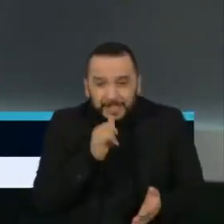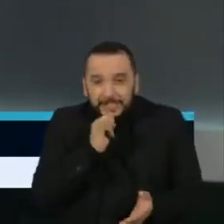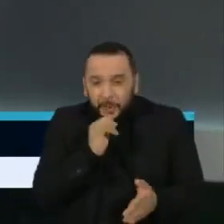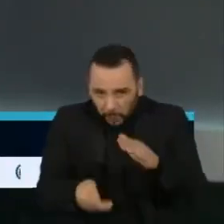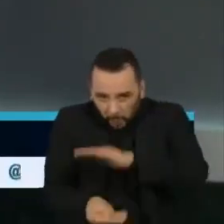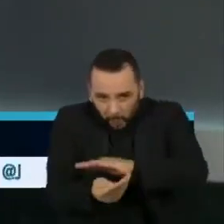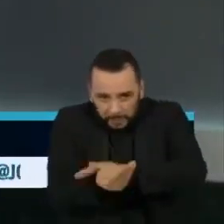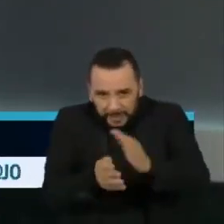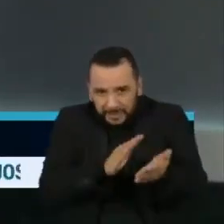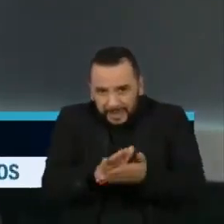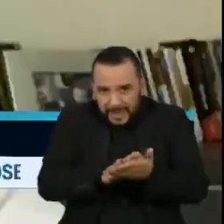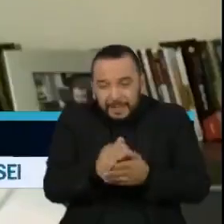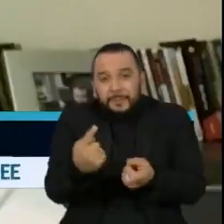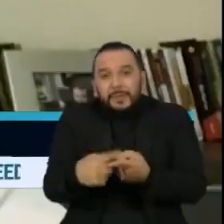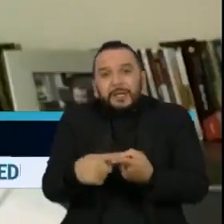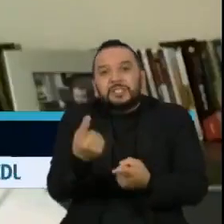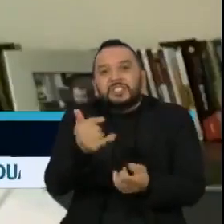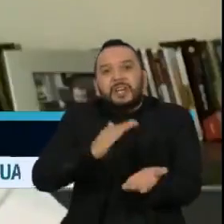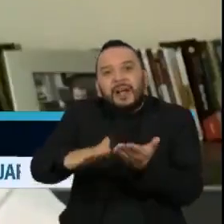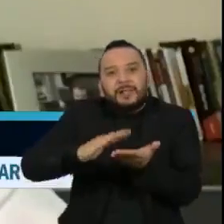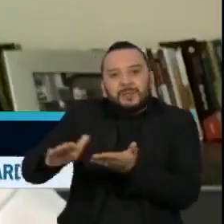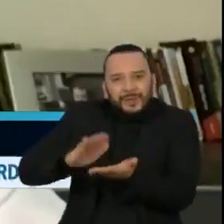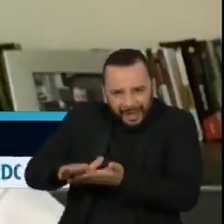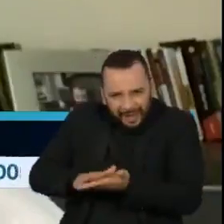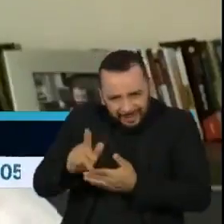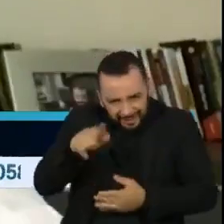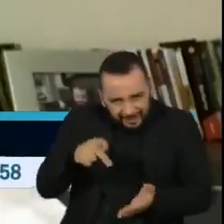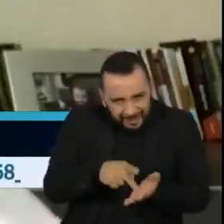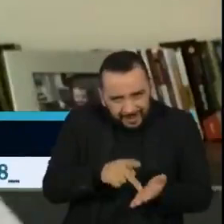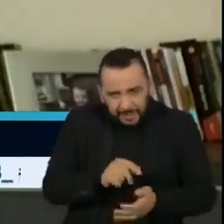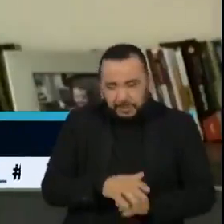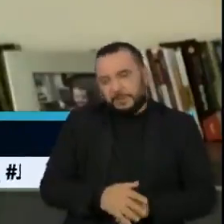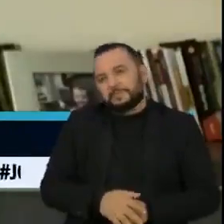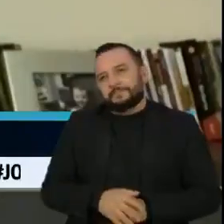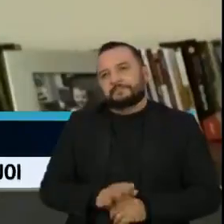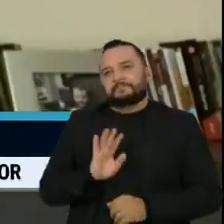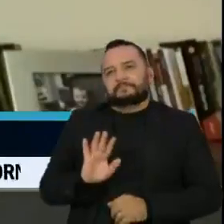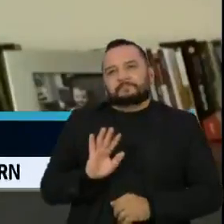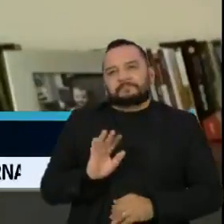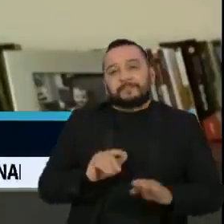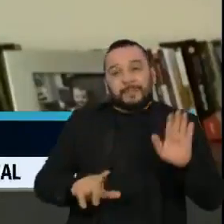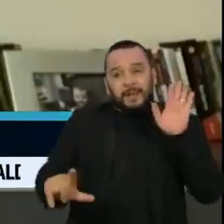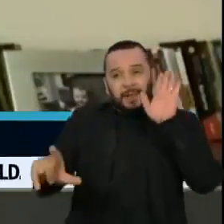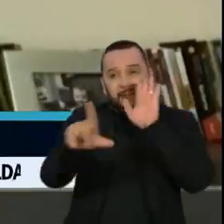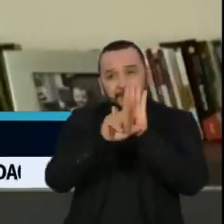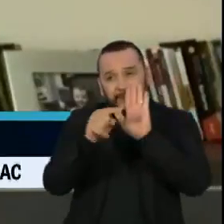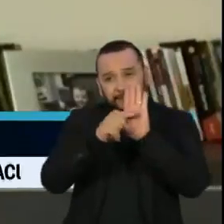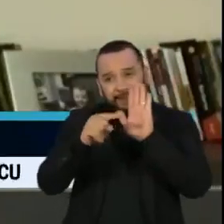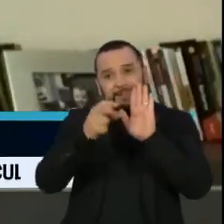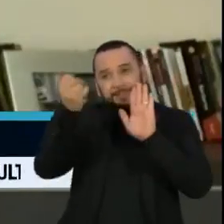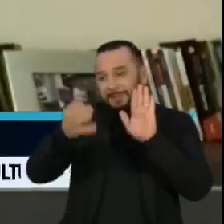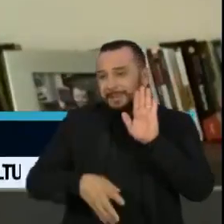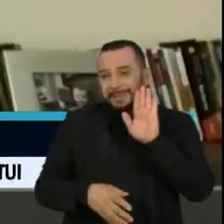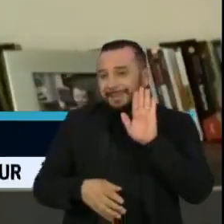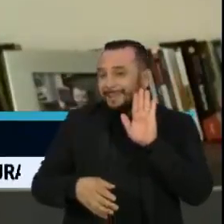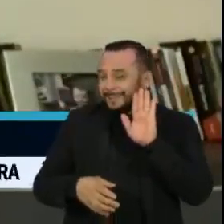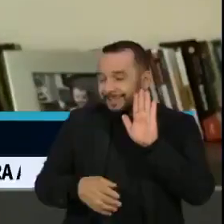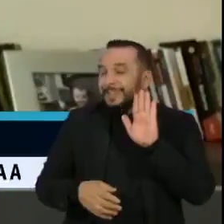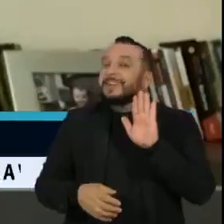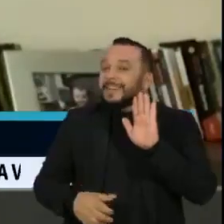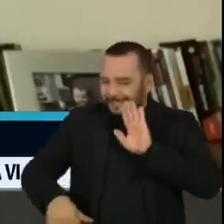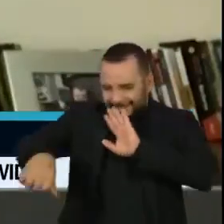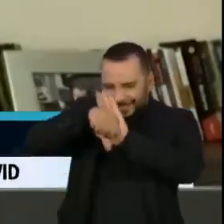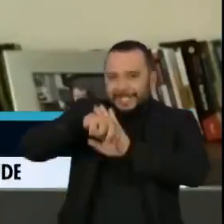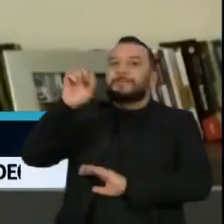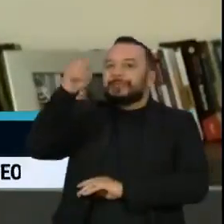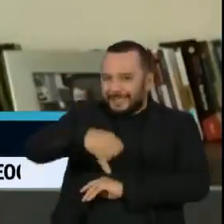outro ente? Olha, eu disse uma coisa para você, a lei, ela mostra que não. O fato